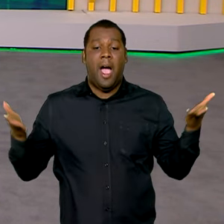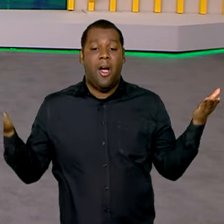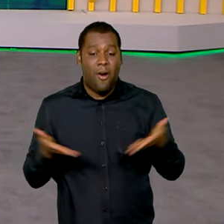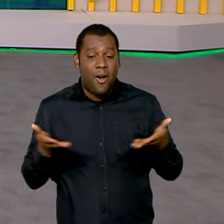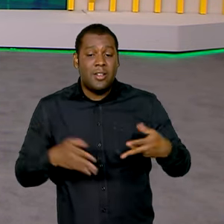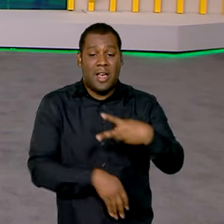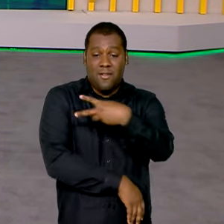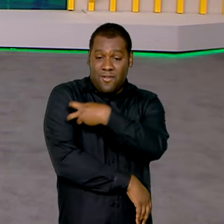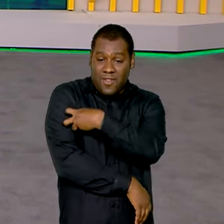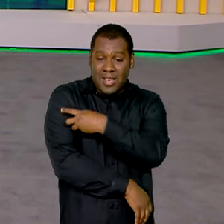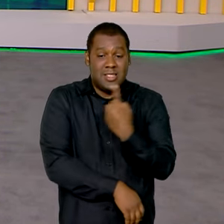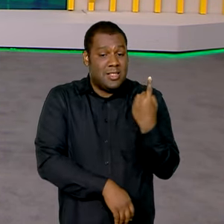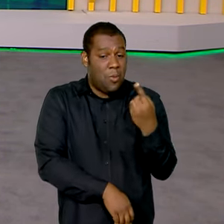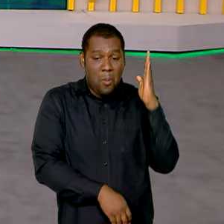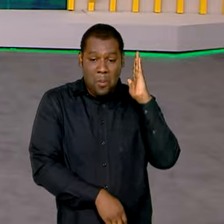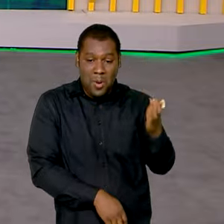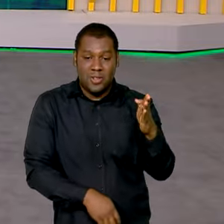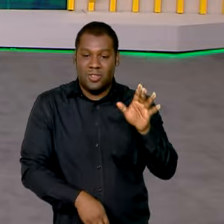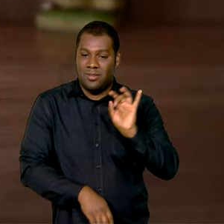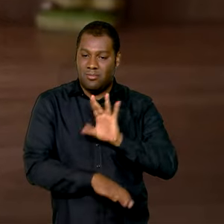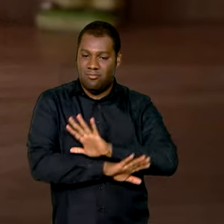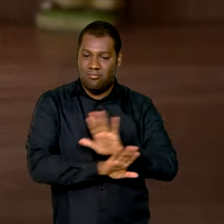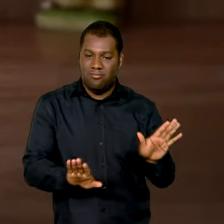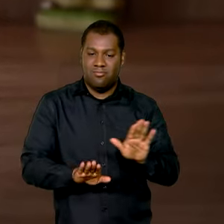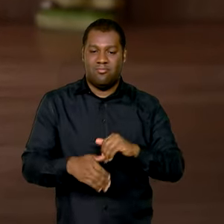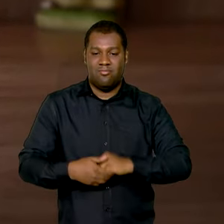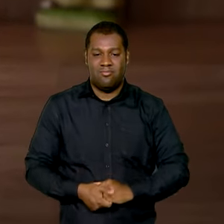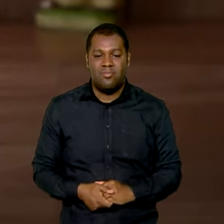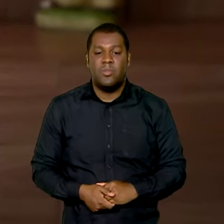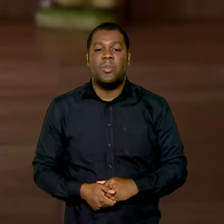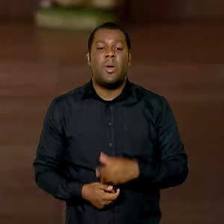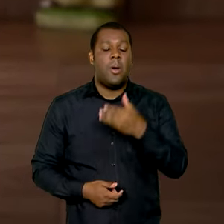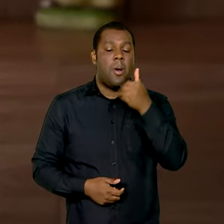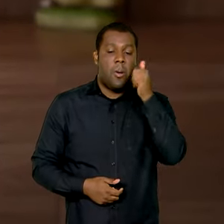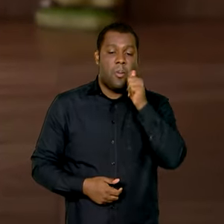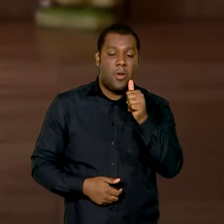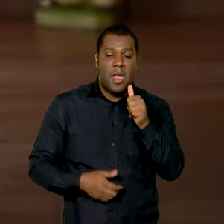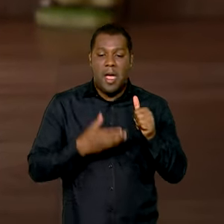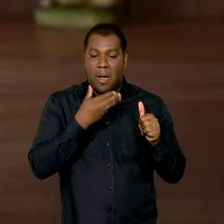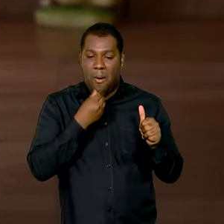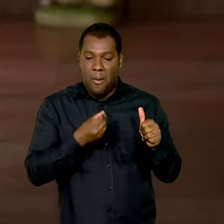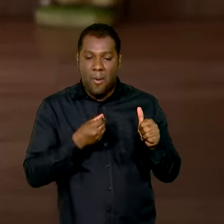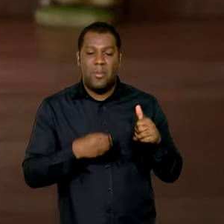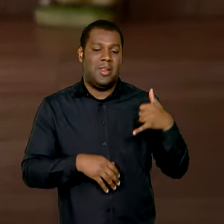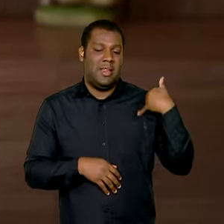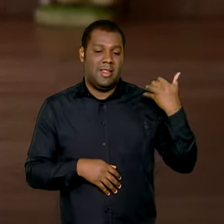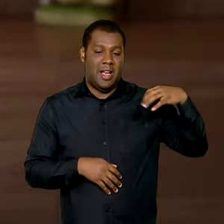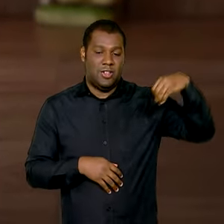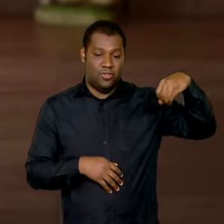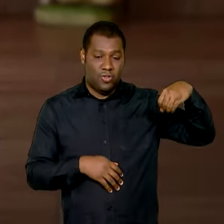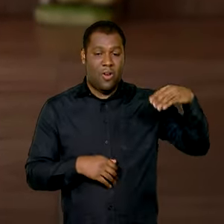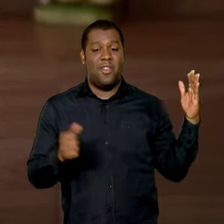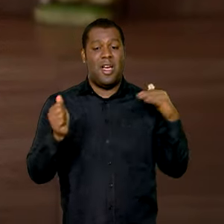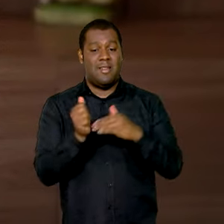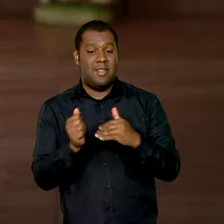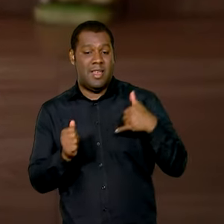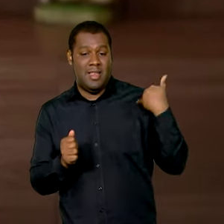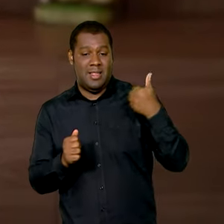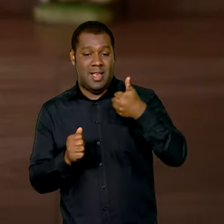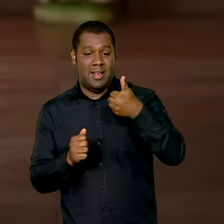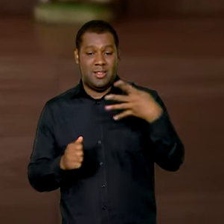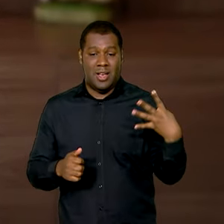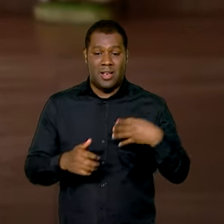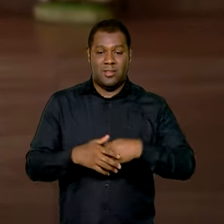aplicada em dose única. Além de meninas e meninos de 9 a 14 anos e outros